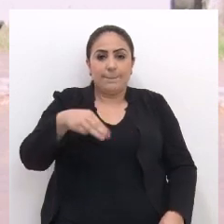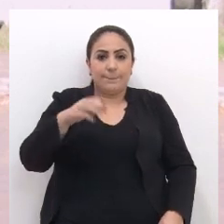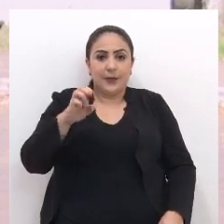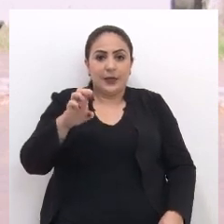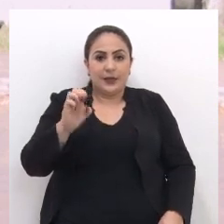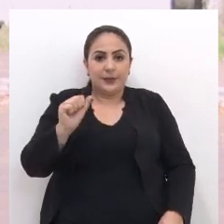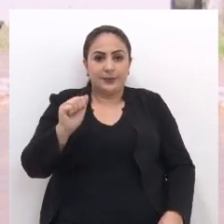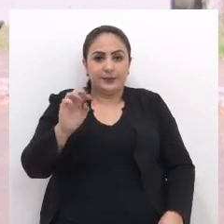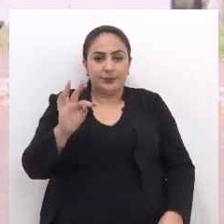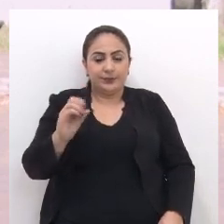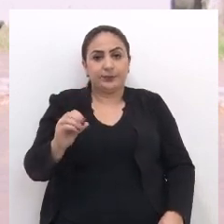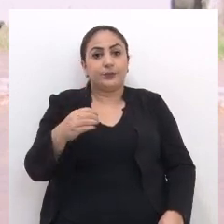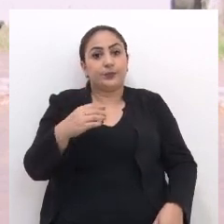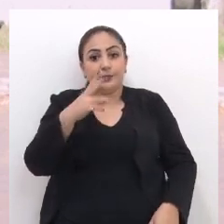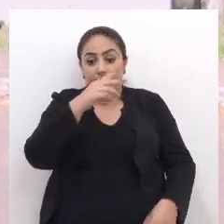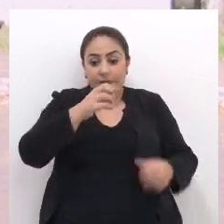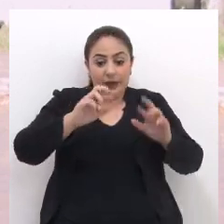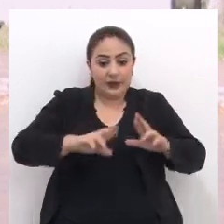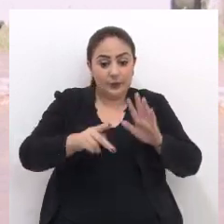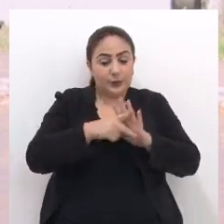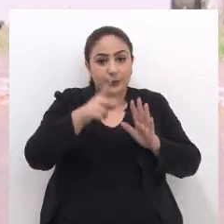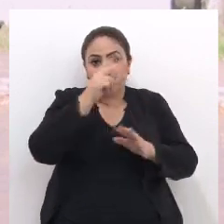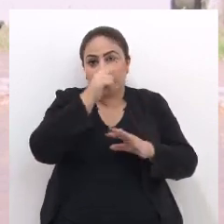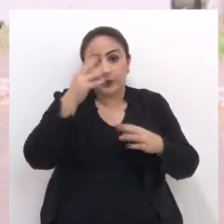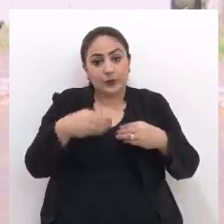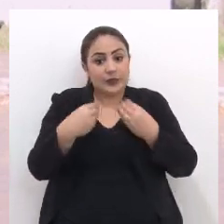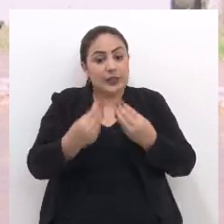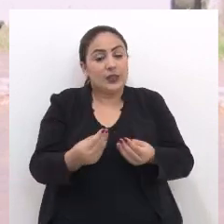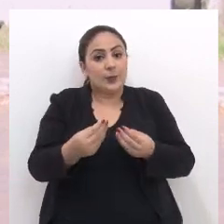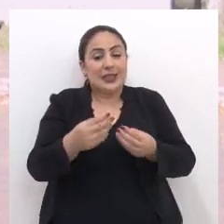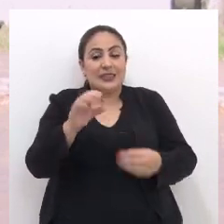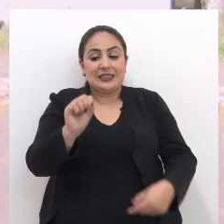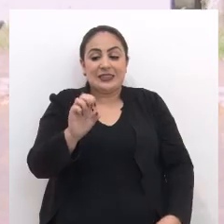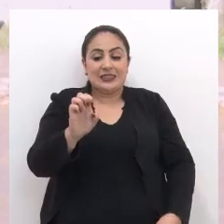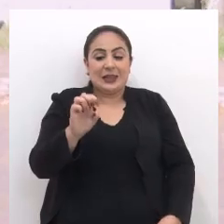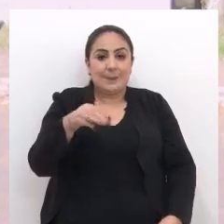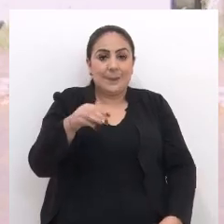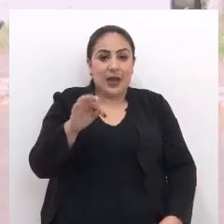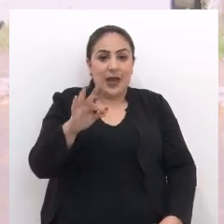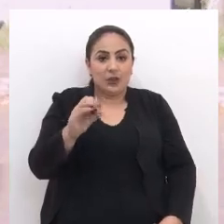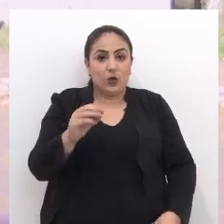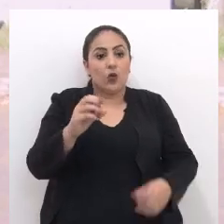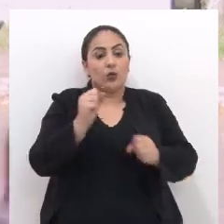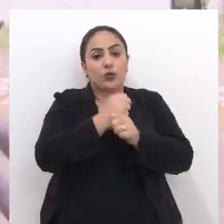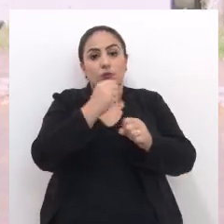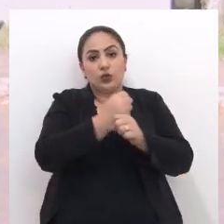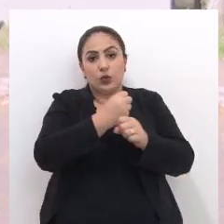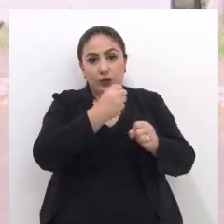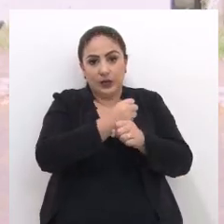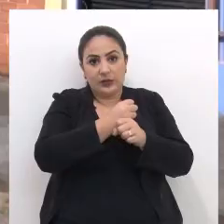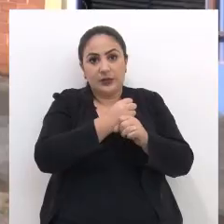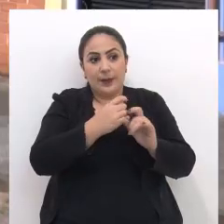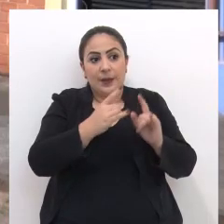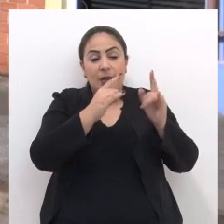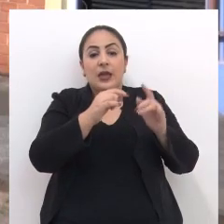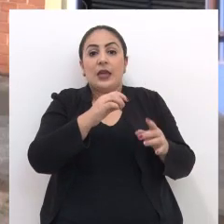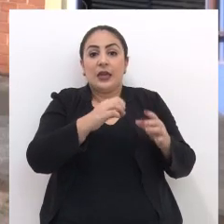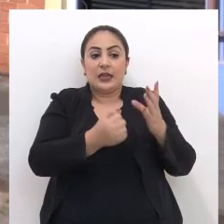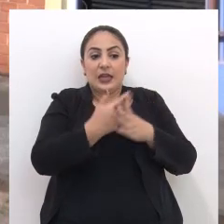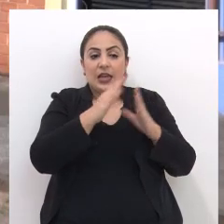é do município que foi feito uma concessão de uso para que a Semeato pudesse então edificar e fazer a sua escola